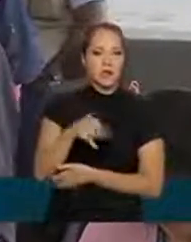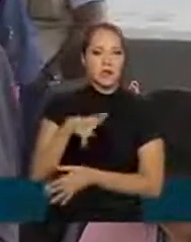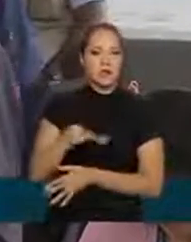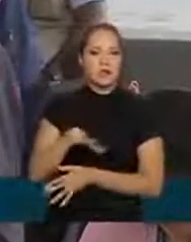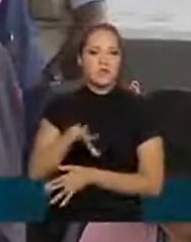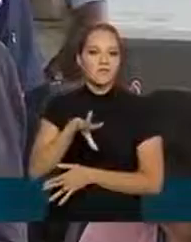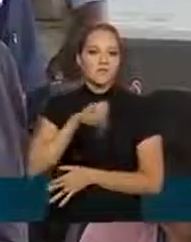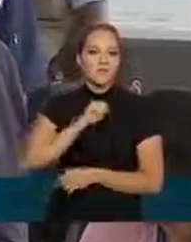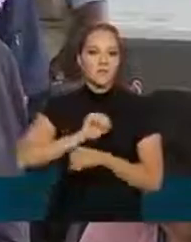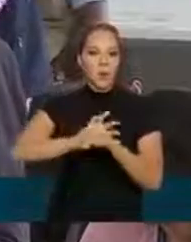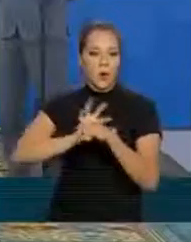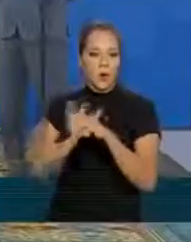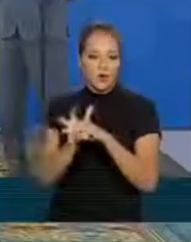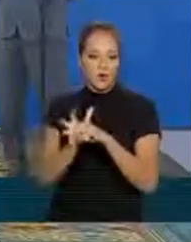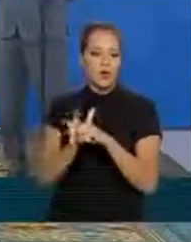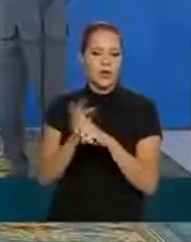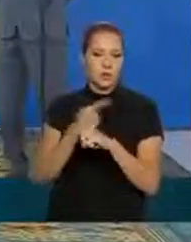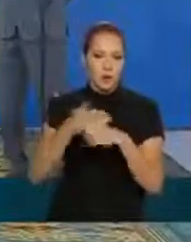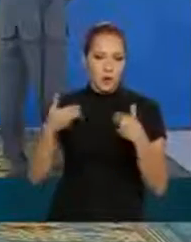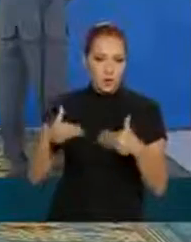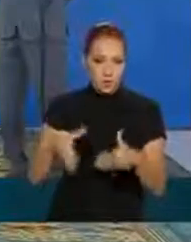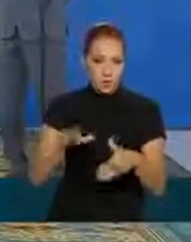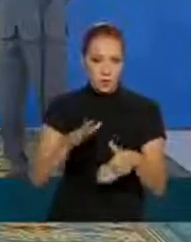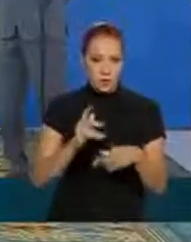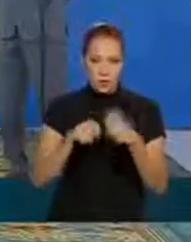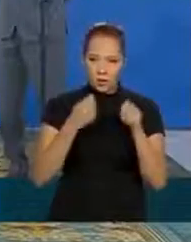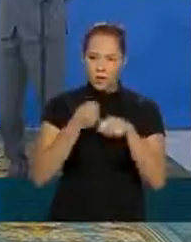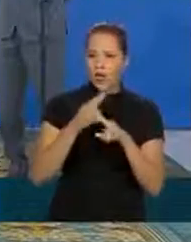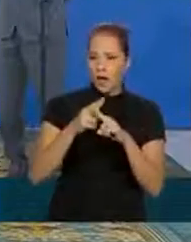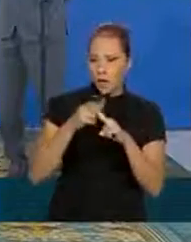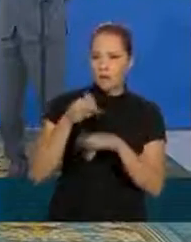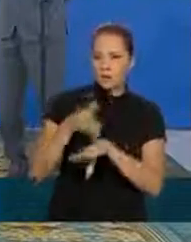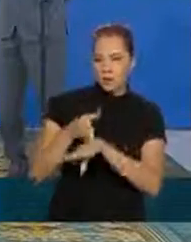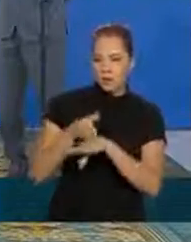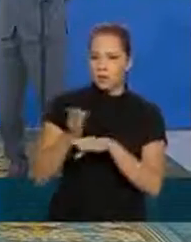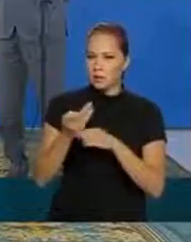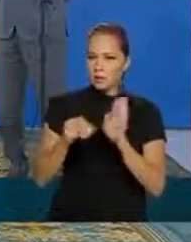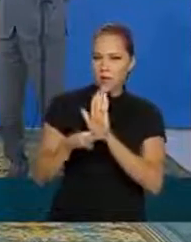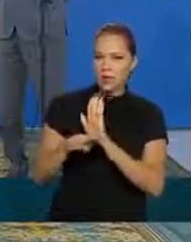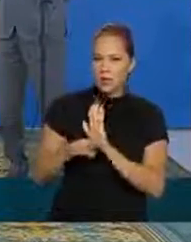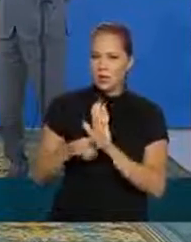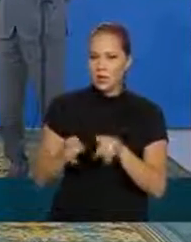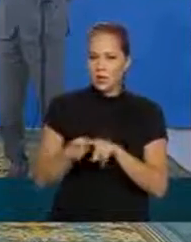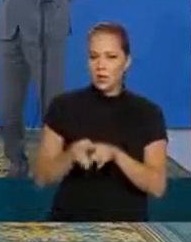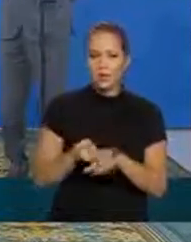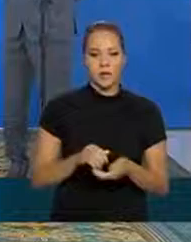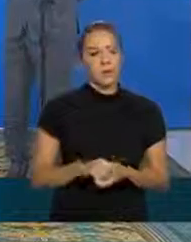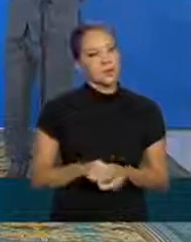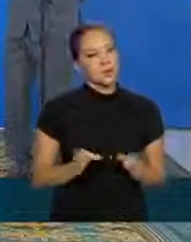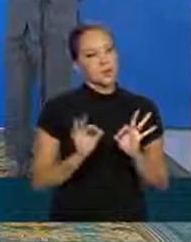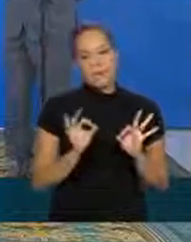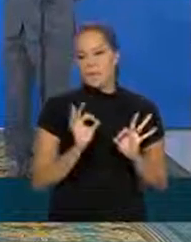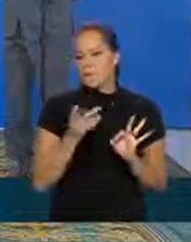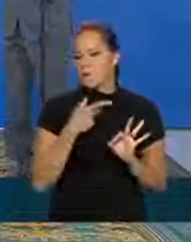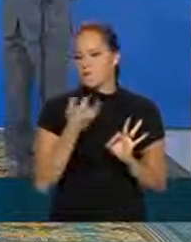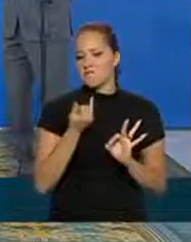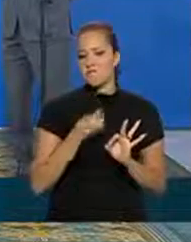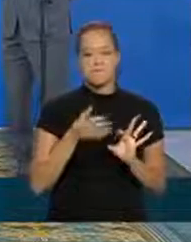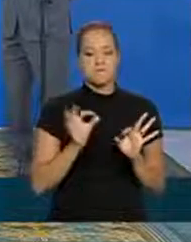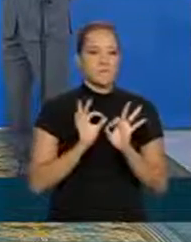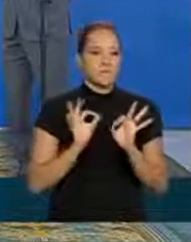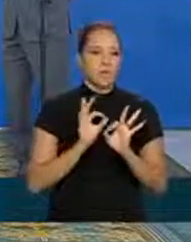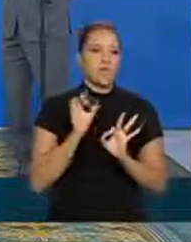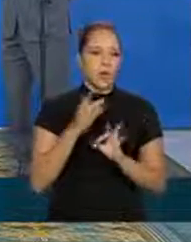com coronavírus o Ministério da Economia adiantou a Caixa vai ter alguma participação alguém tem não é vou conversar com o ministro não é